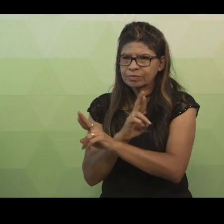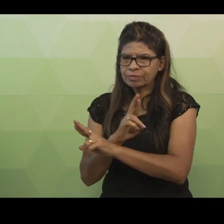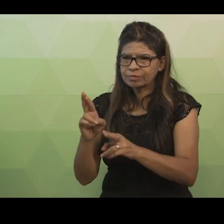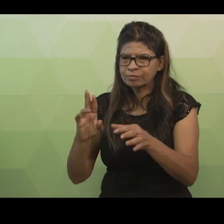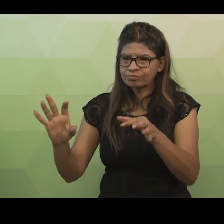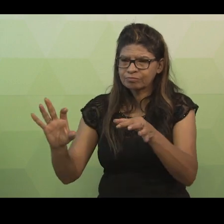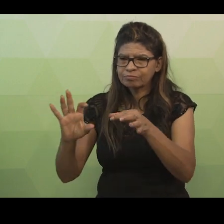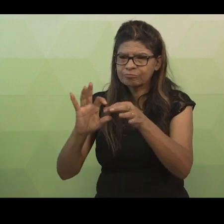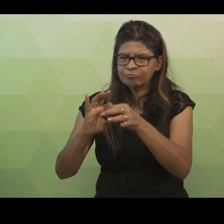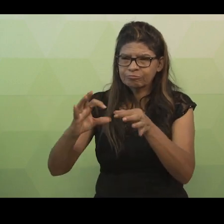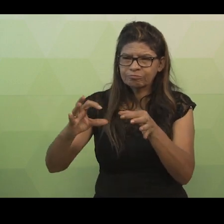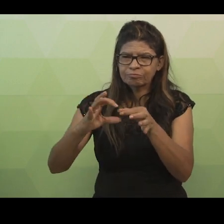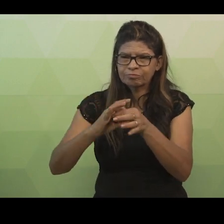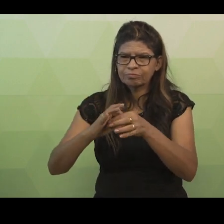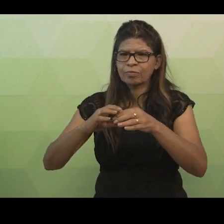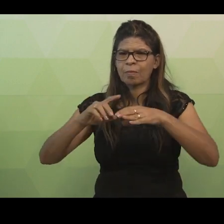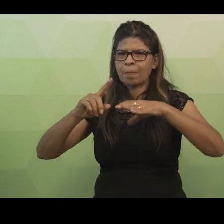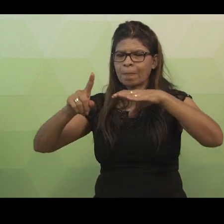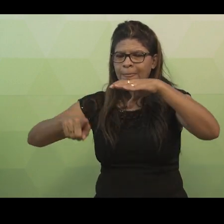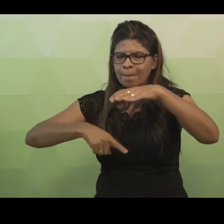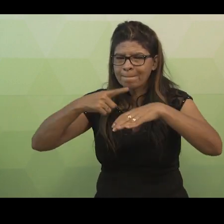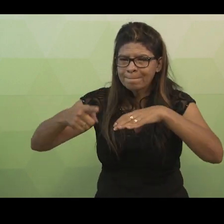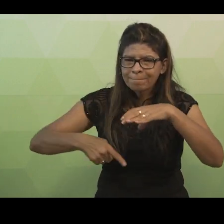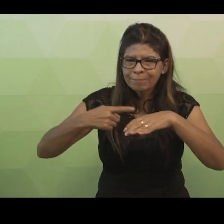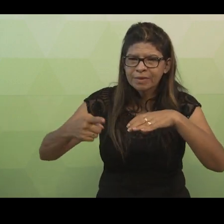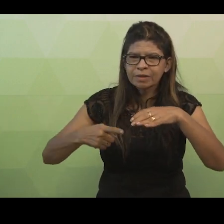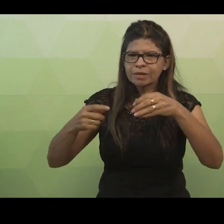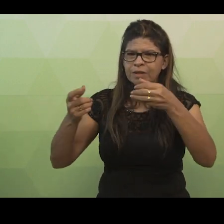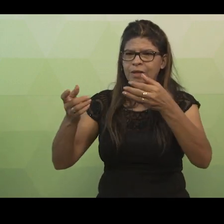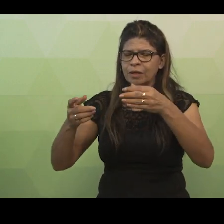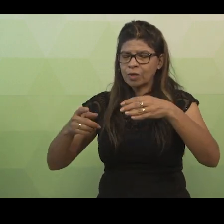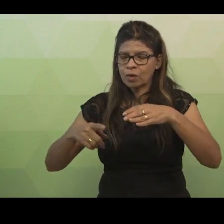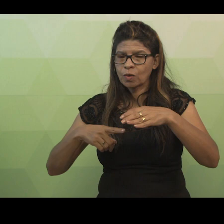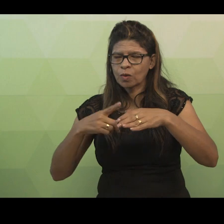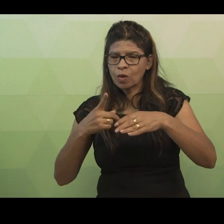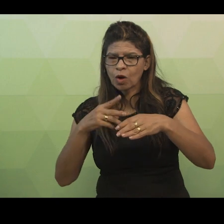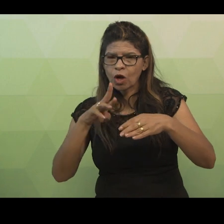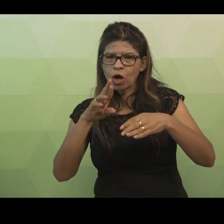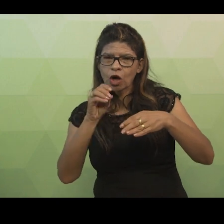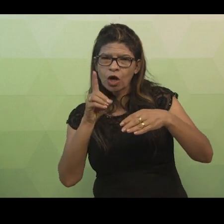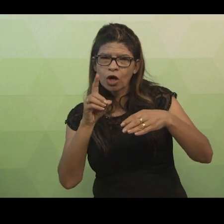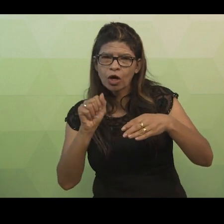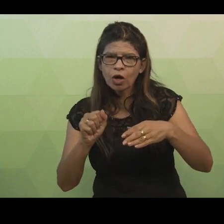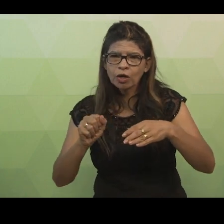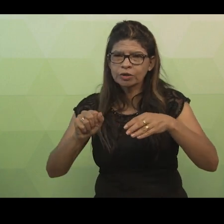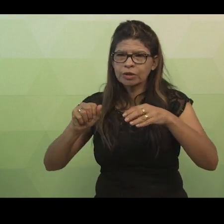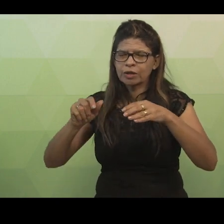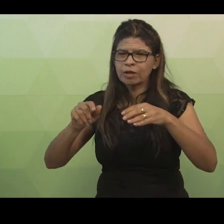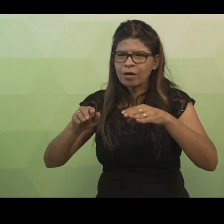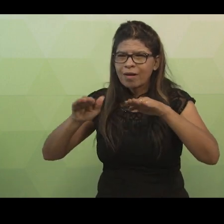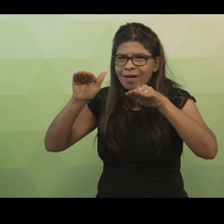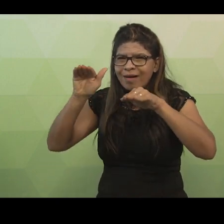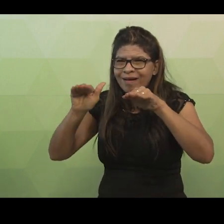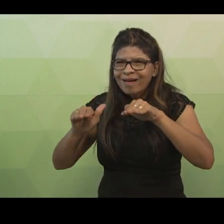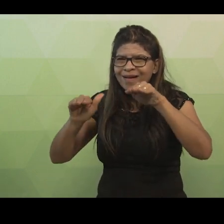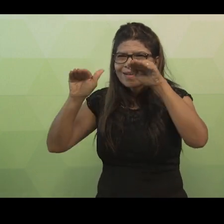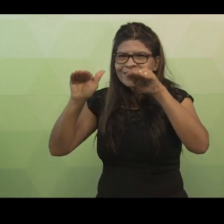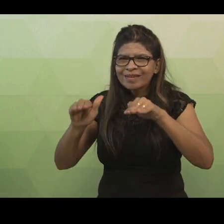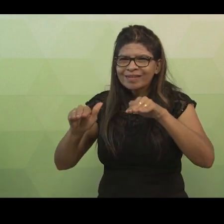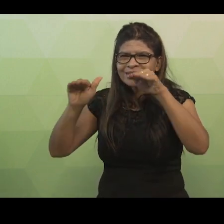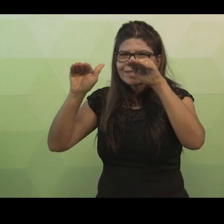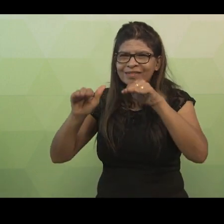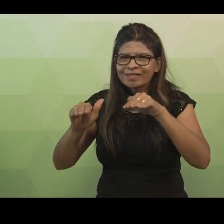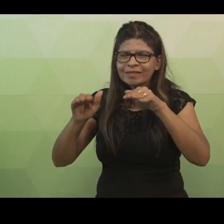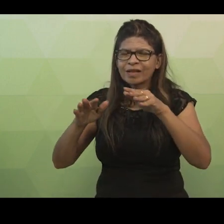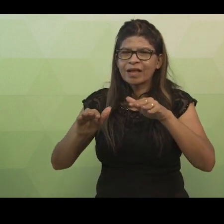pneus, rodas, amortecedores e freios que compõem a suspensão do automóvel. Assim, a suspensão é